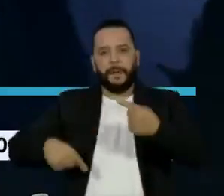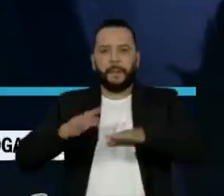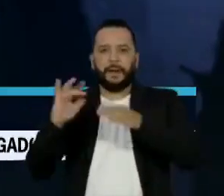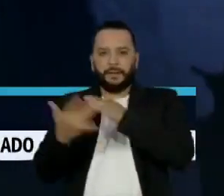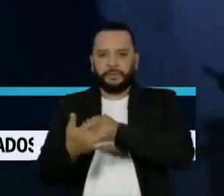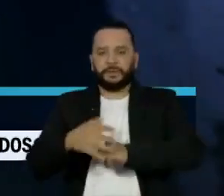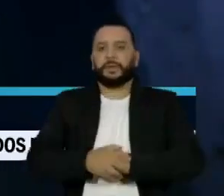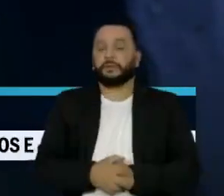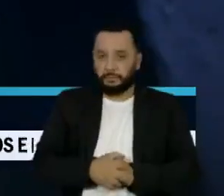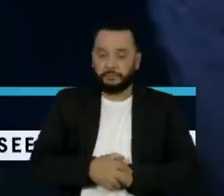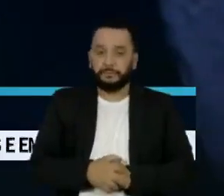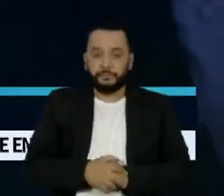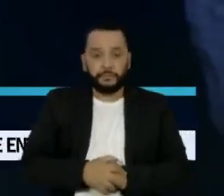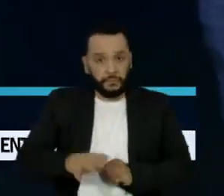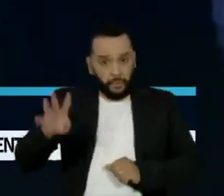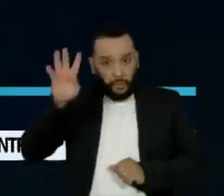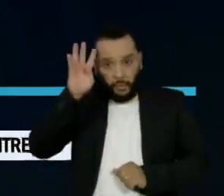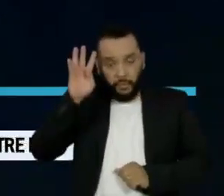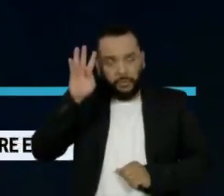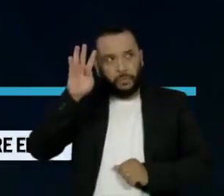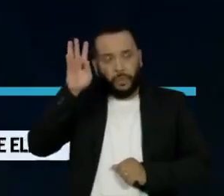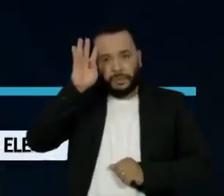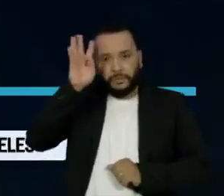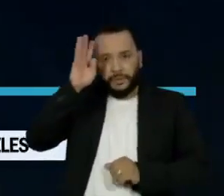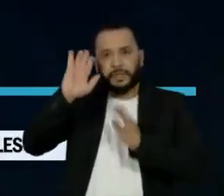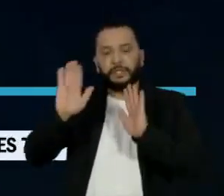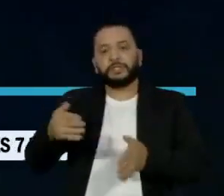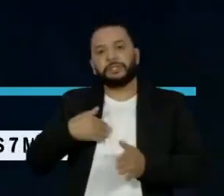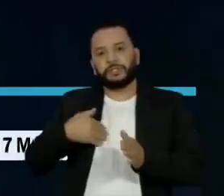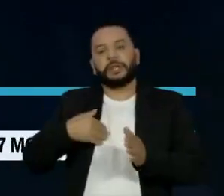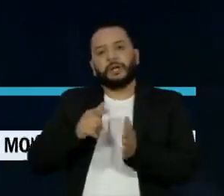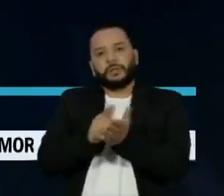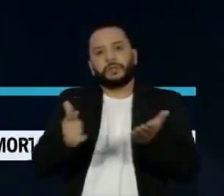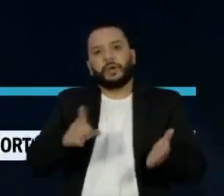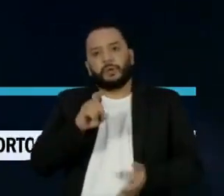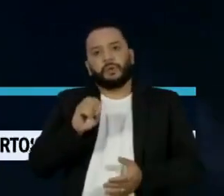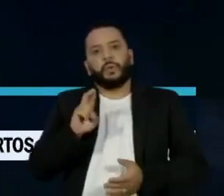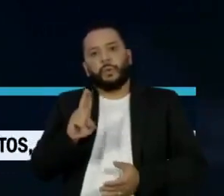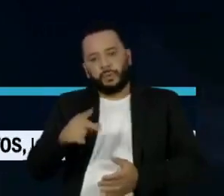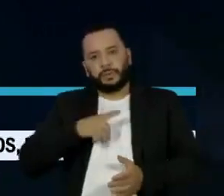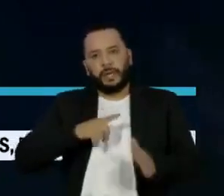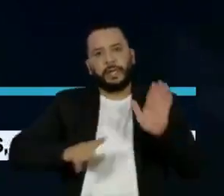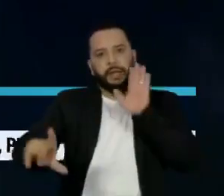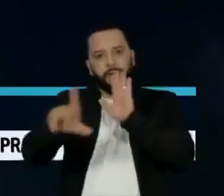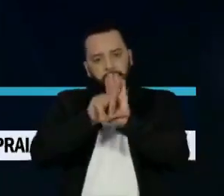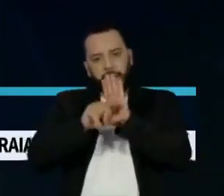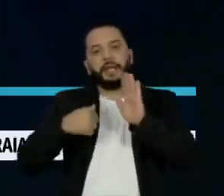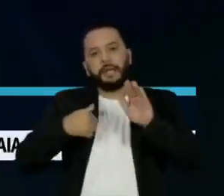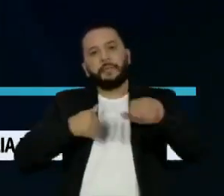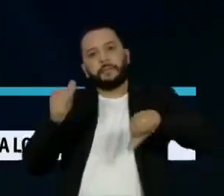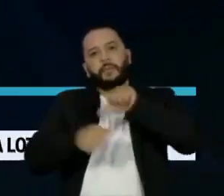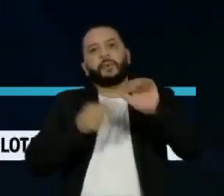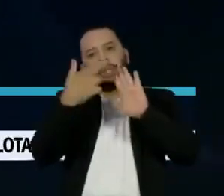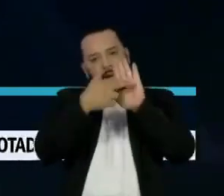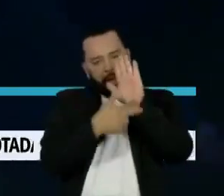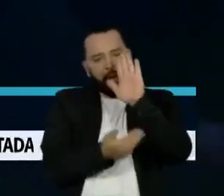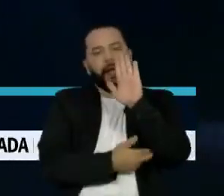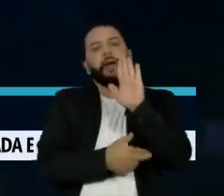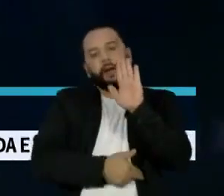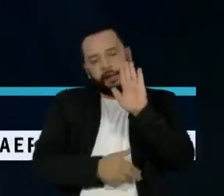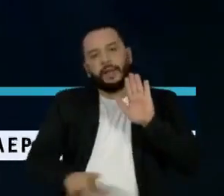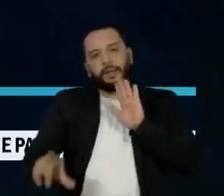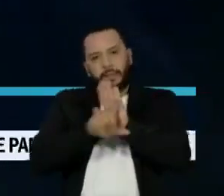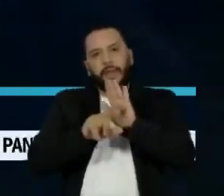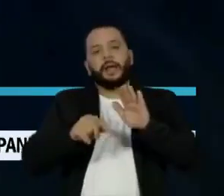E foi publicada nesta quarta-feira no Diário Oficial da União a lei que altera diversas regras do Código de Trânsito Brasileiro. Entre as